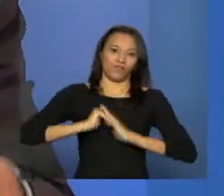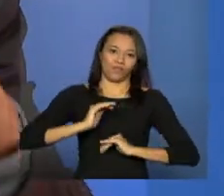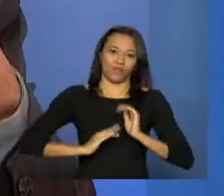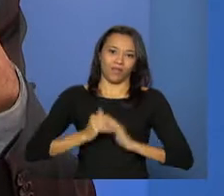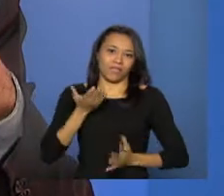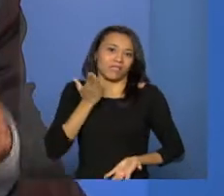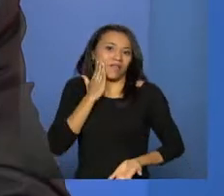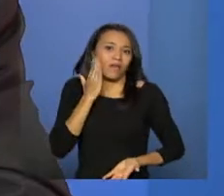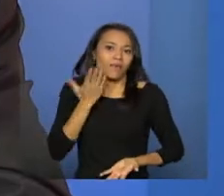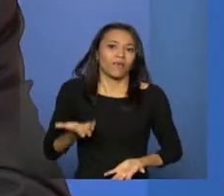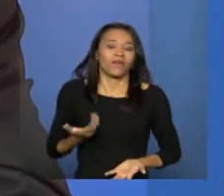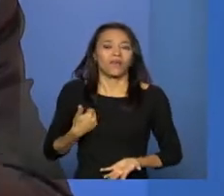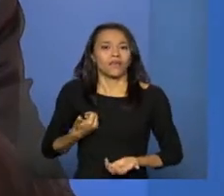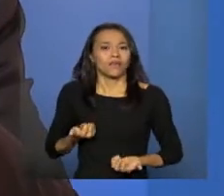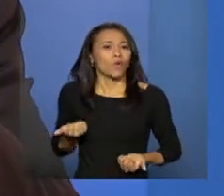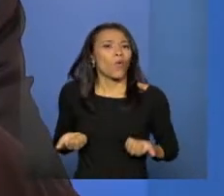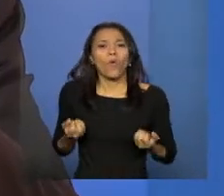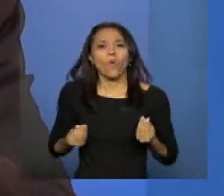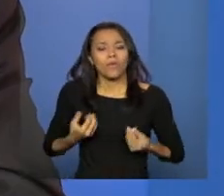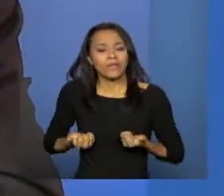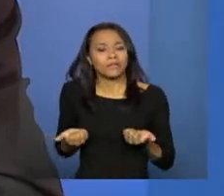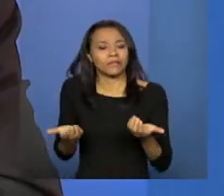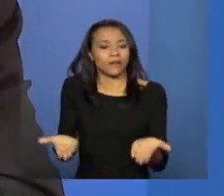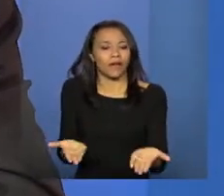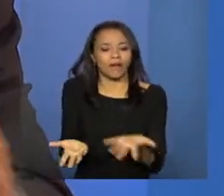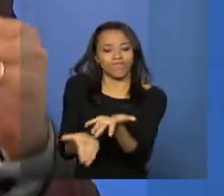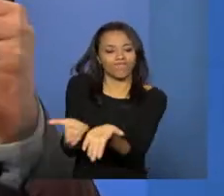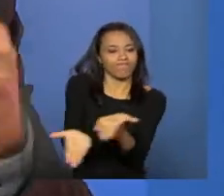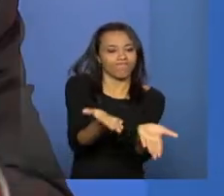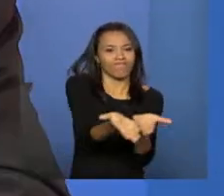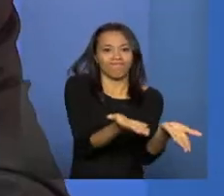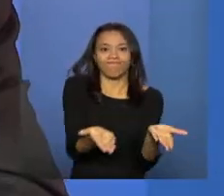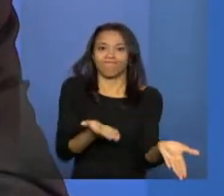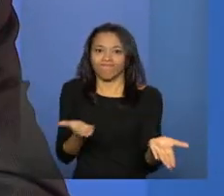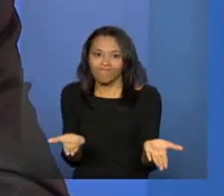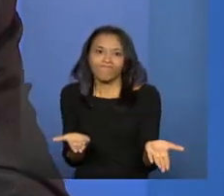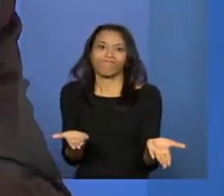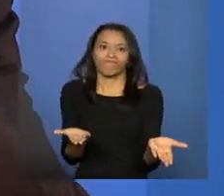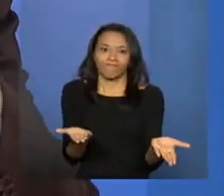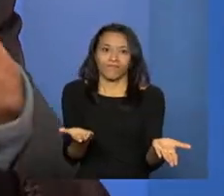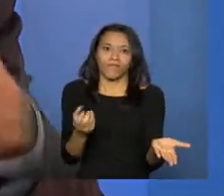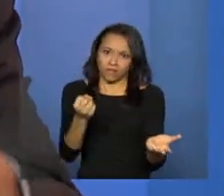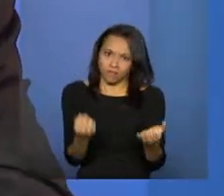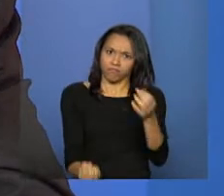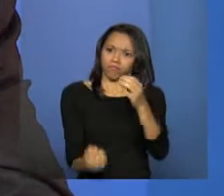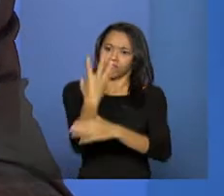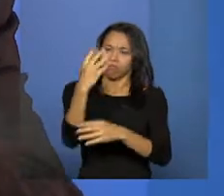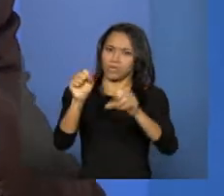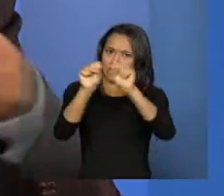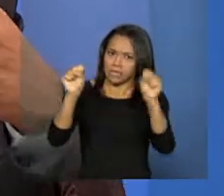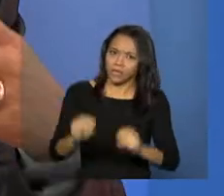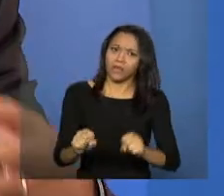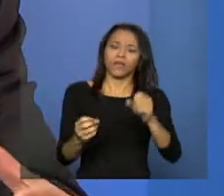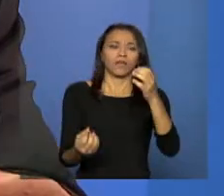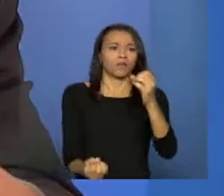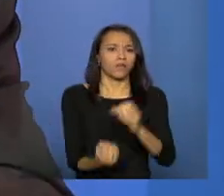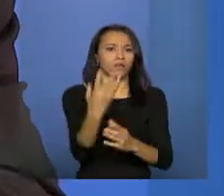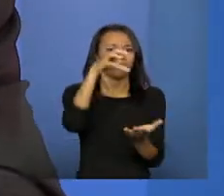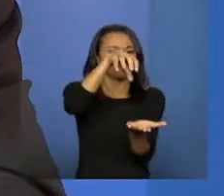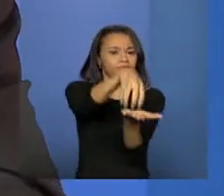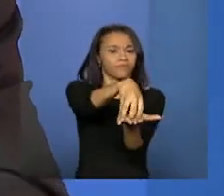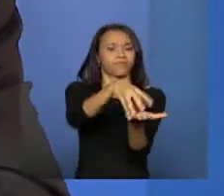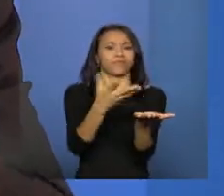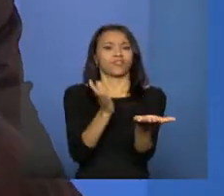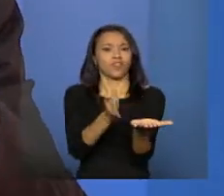do profissional que essa área requer hoje com o sistema implantado, com a sua complexidade, com os seus serviços